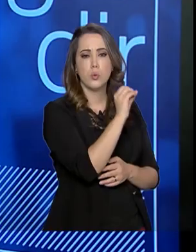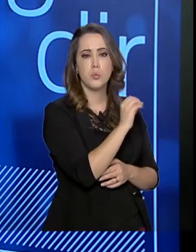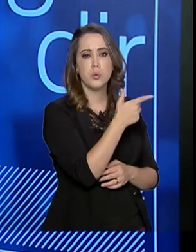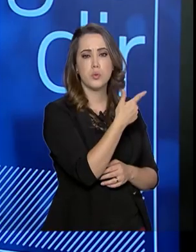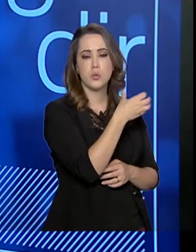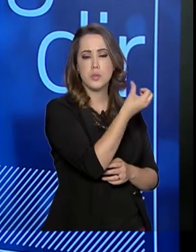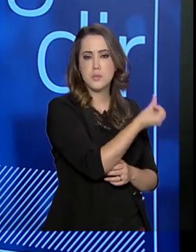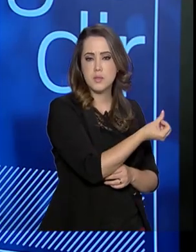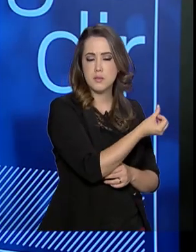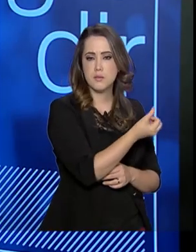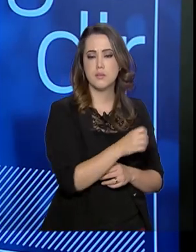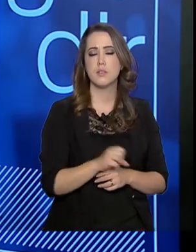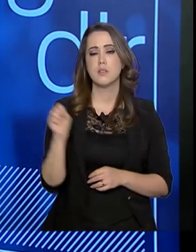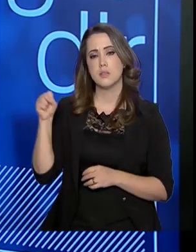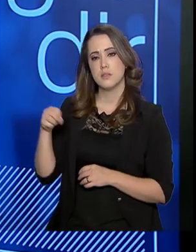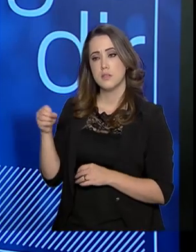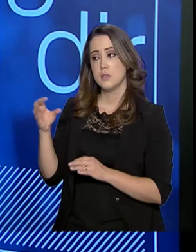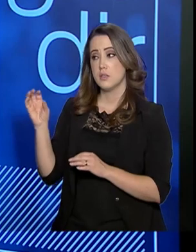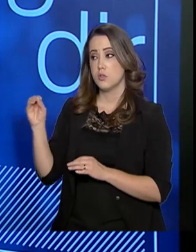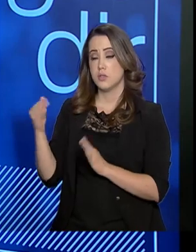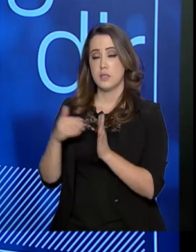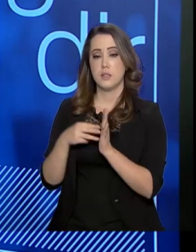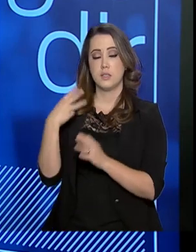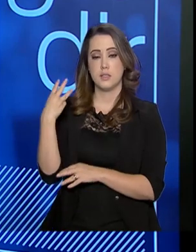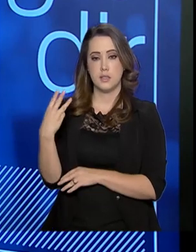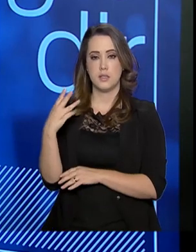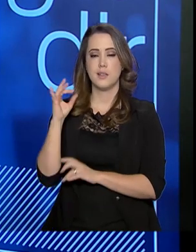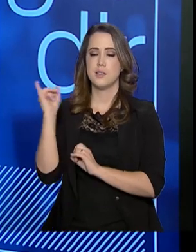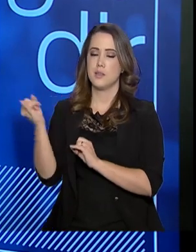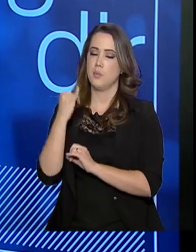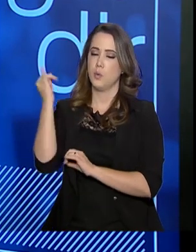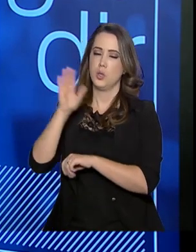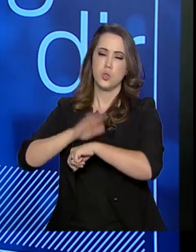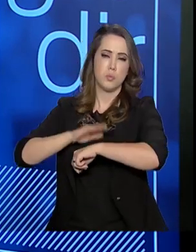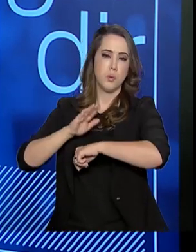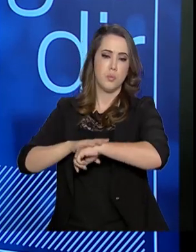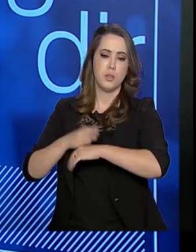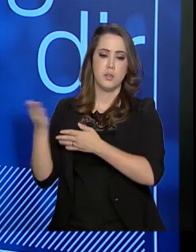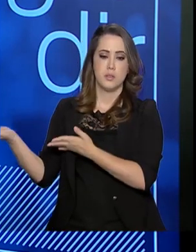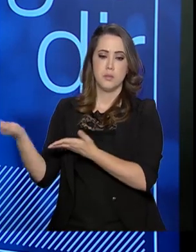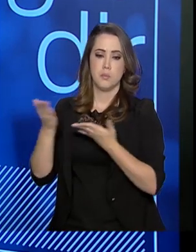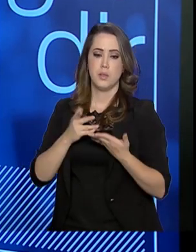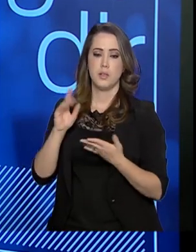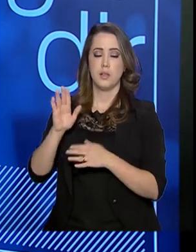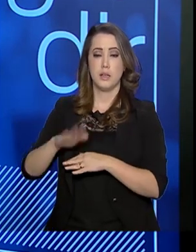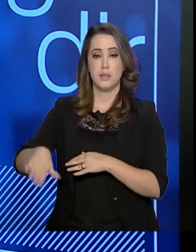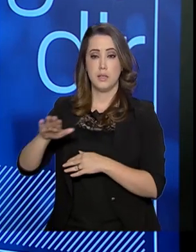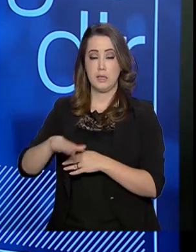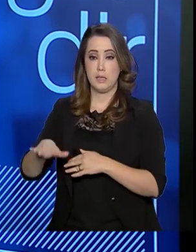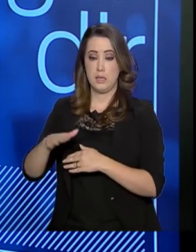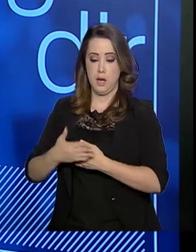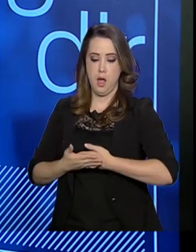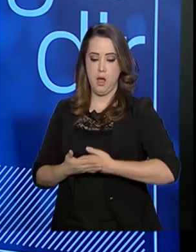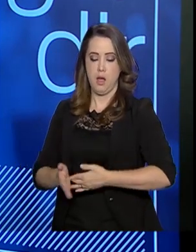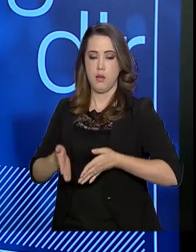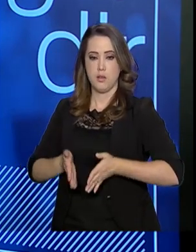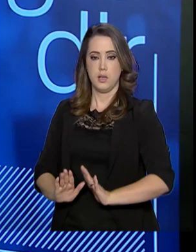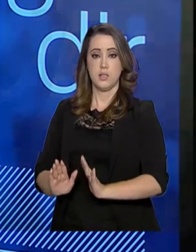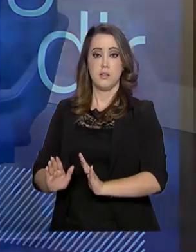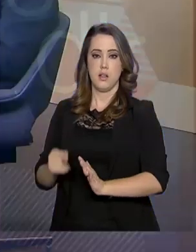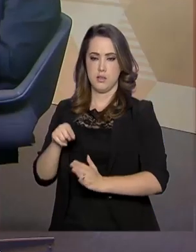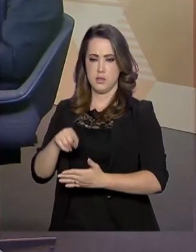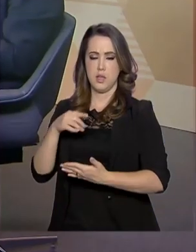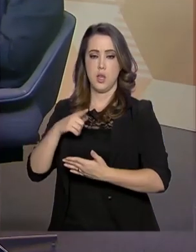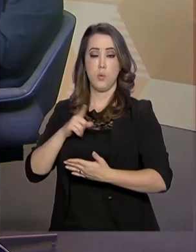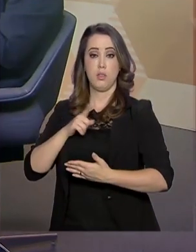0 a 3 é a fase fundamental. Você pega uma criança que vai, quando a criança nasce, ela nasce com 100 bilhões de neurônios.